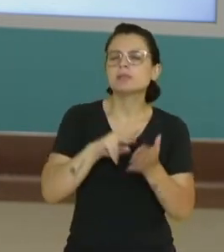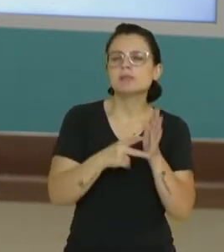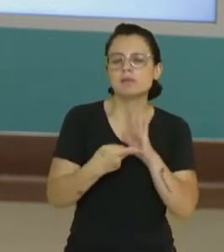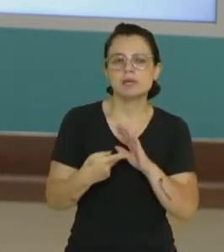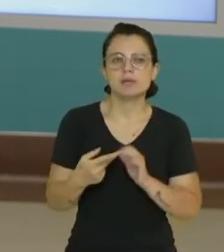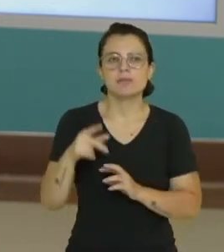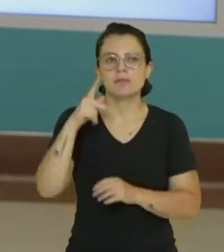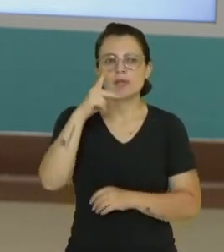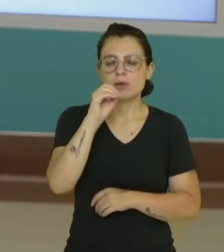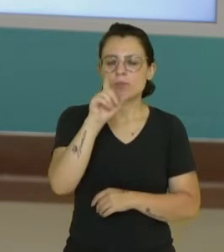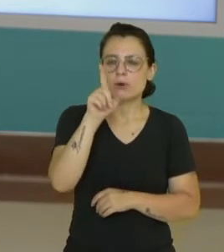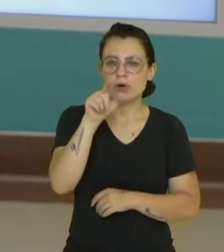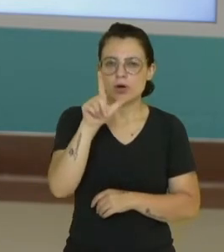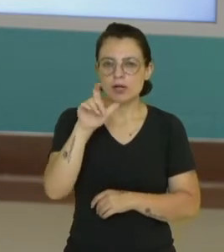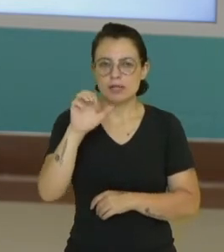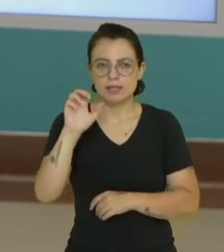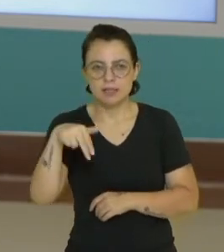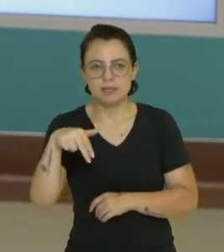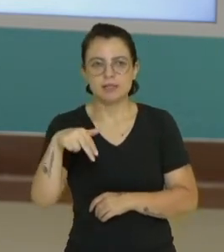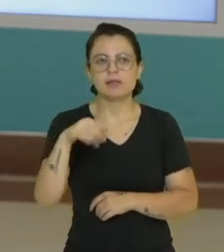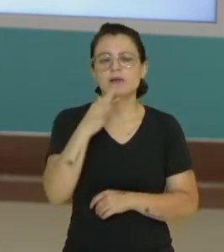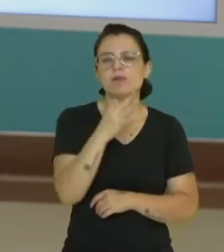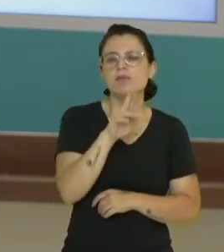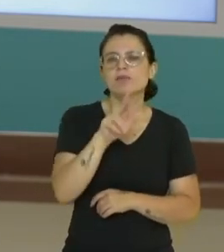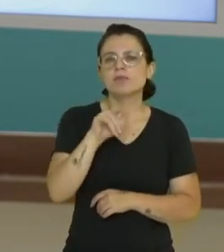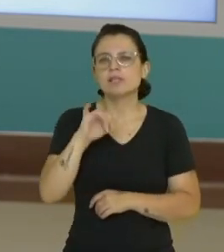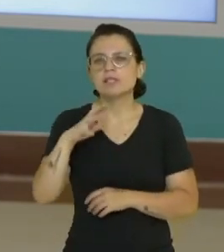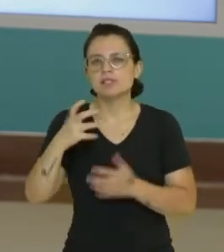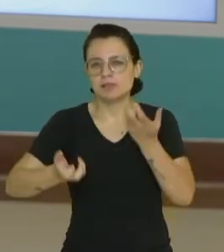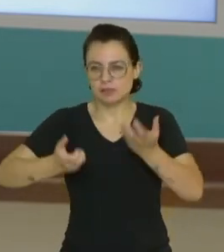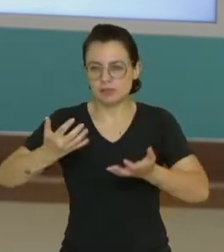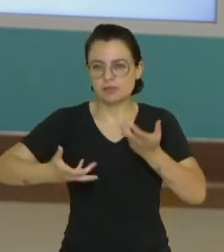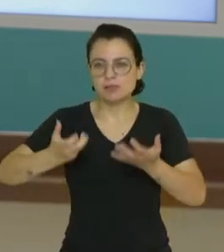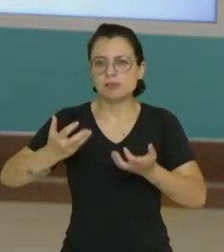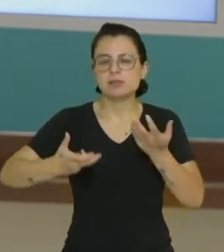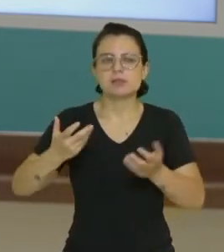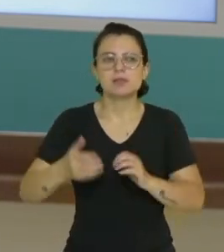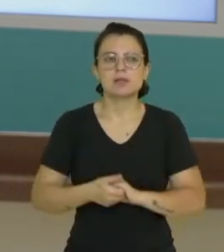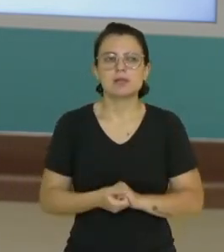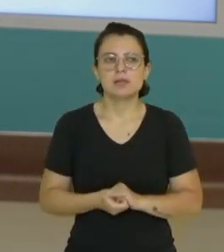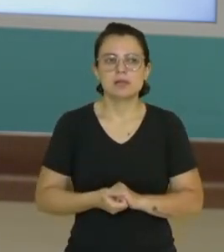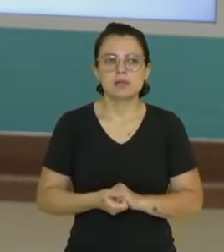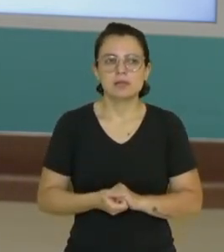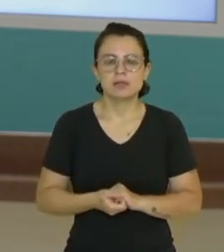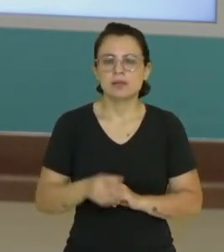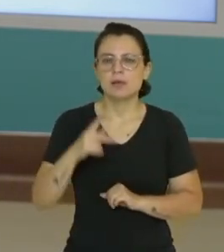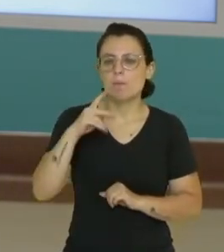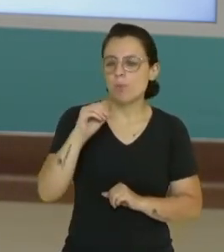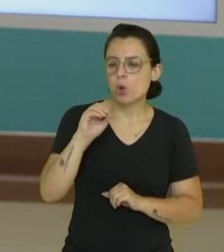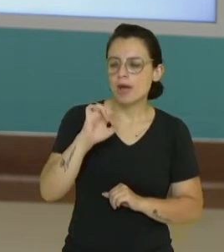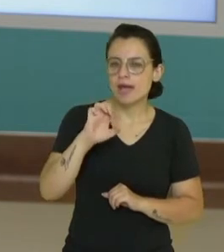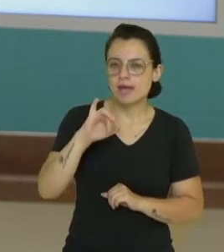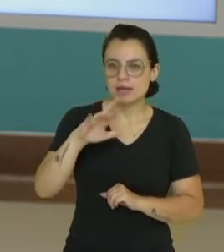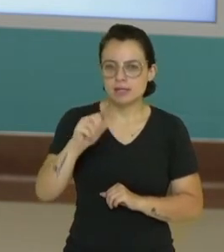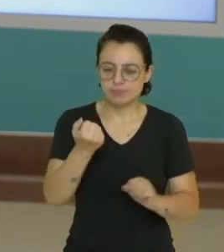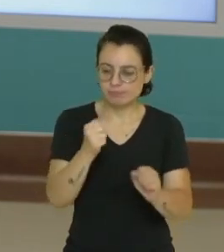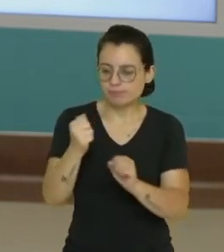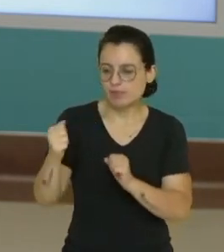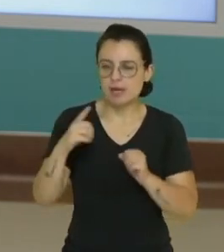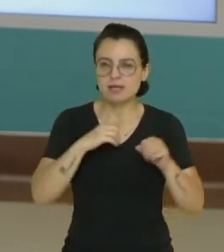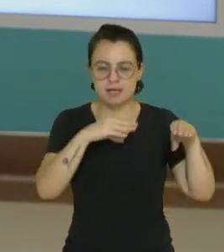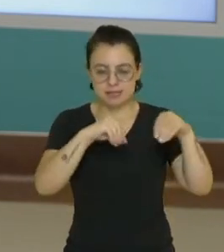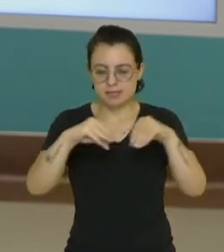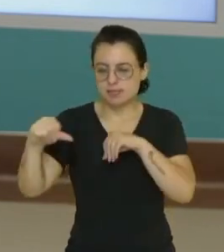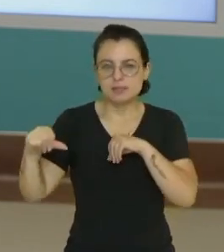Pólen das plantas, fuligem da queimada de materiais, por exemplo, poeira, areia,